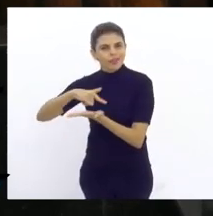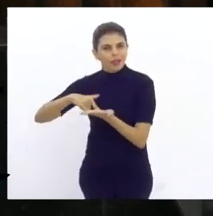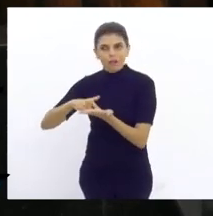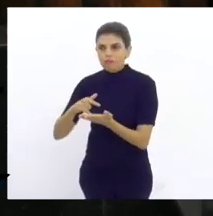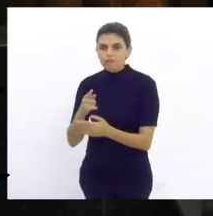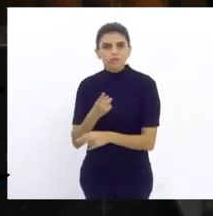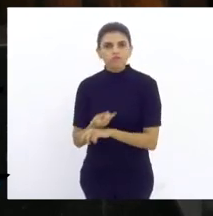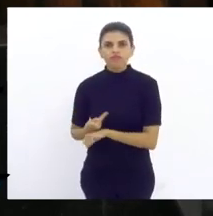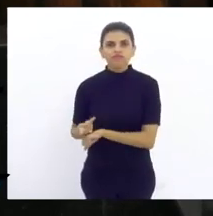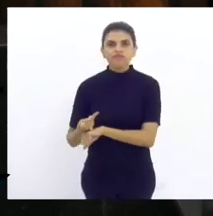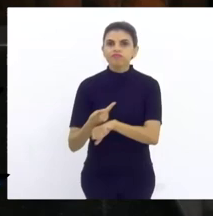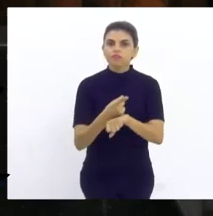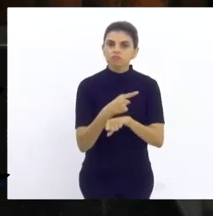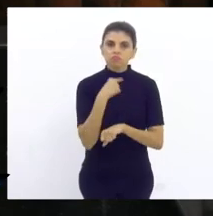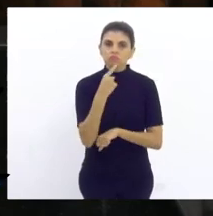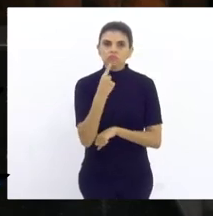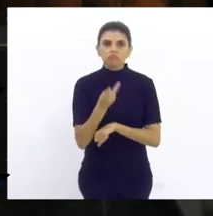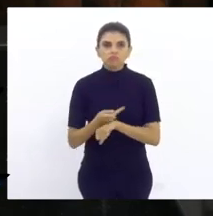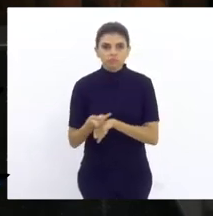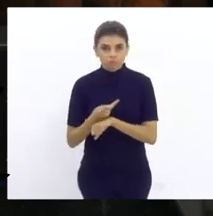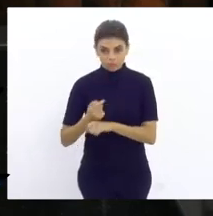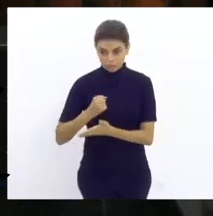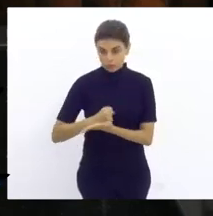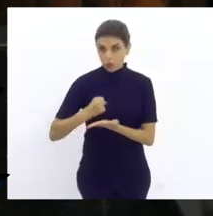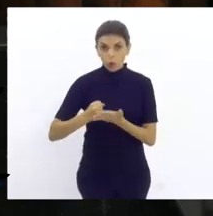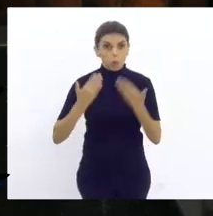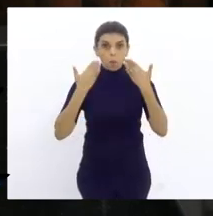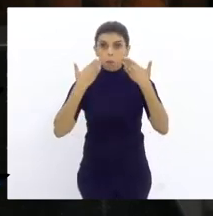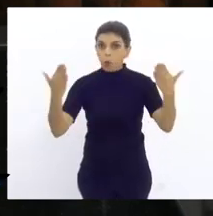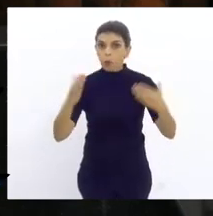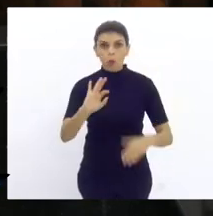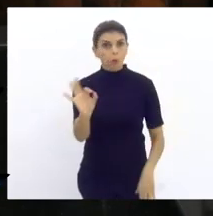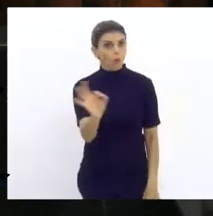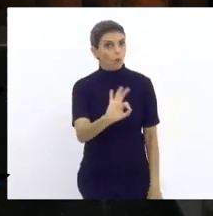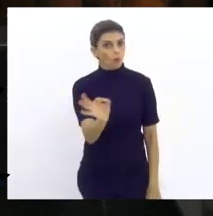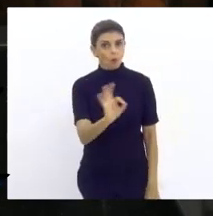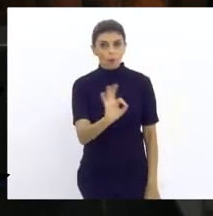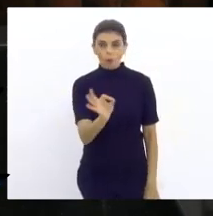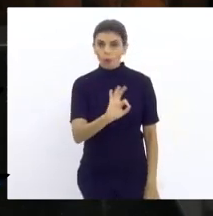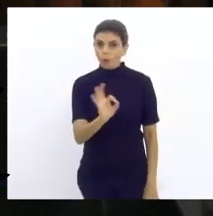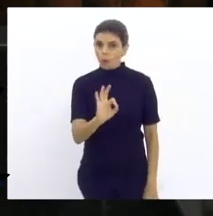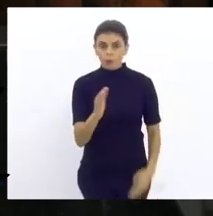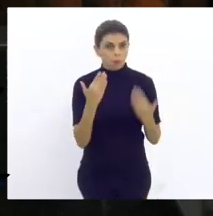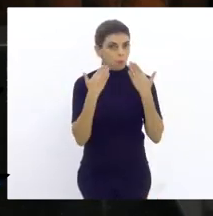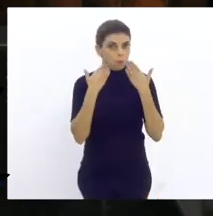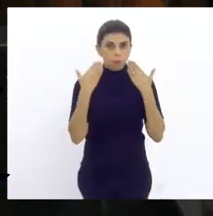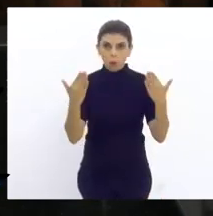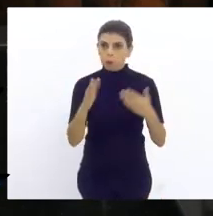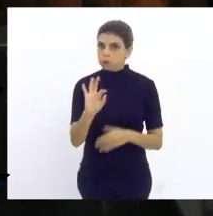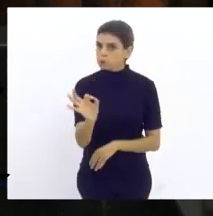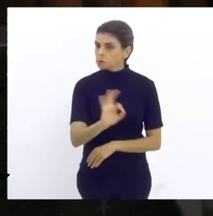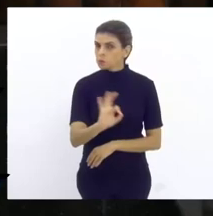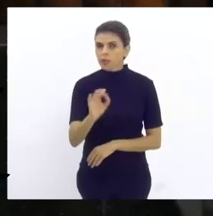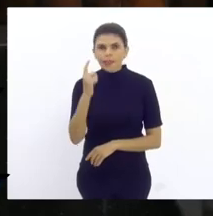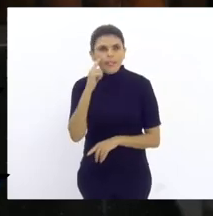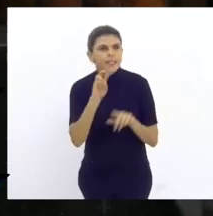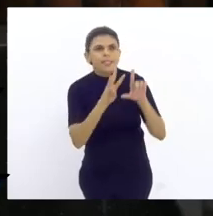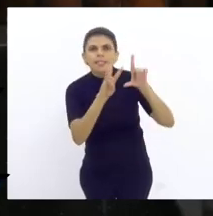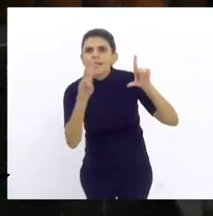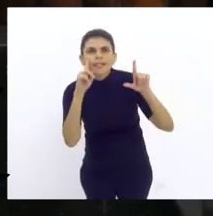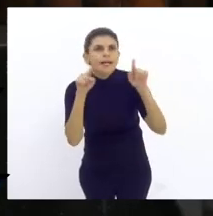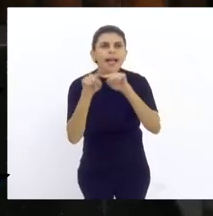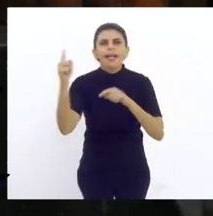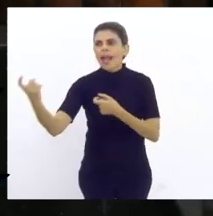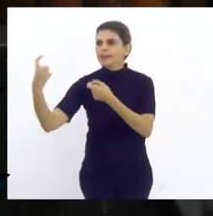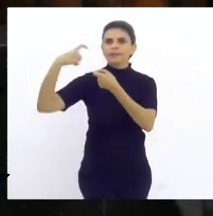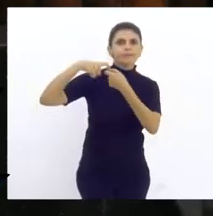encontrar. O contrato da concessão do Maracanã não está público. Você não consegue achar o contrato para você tentar achar o